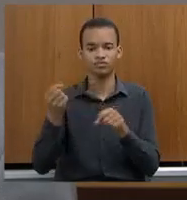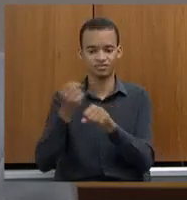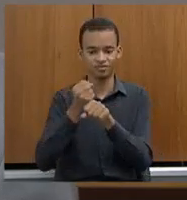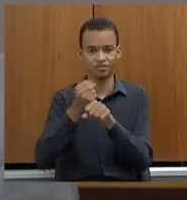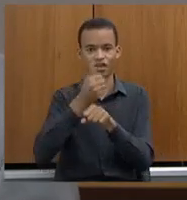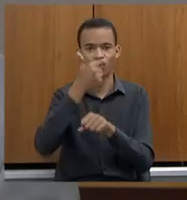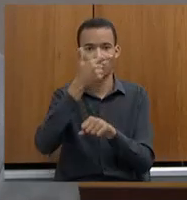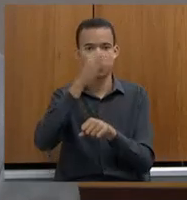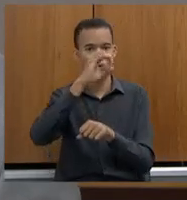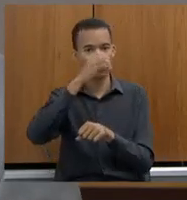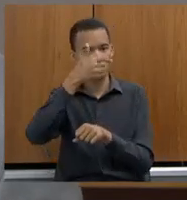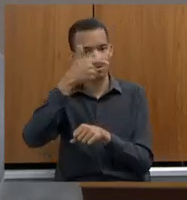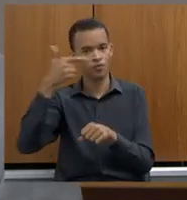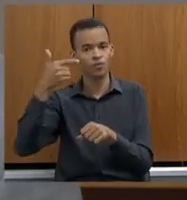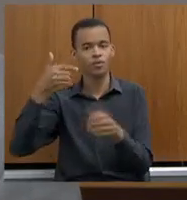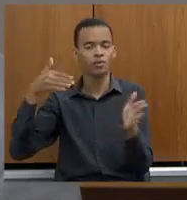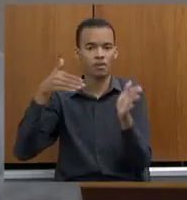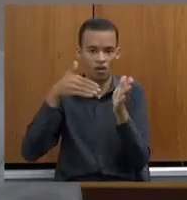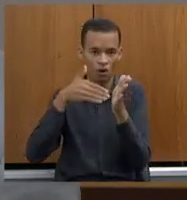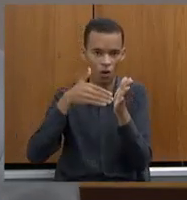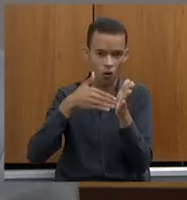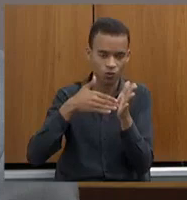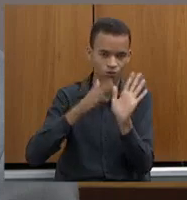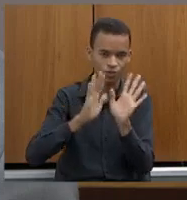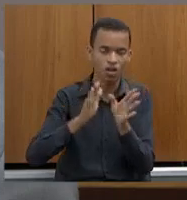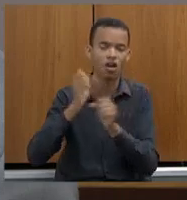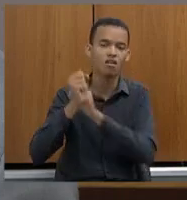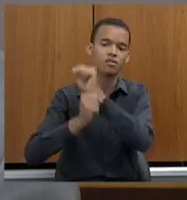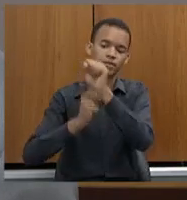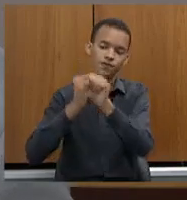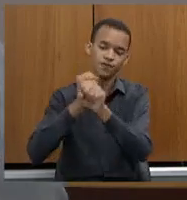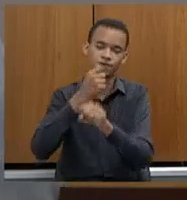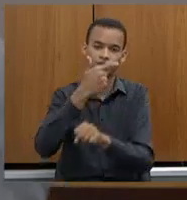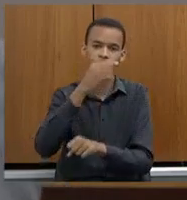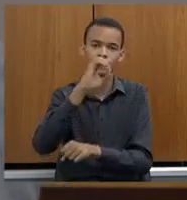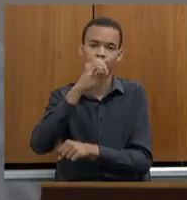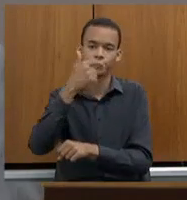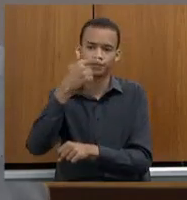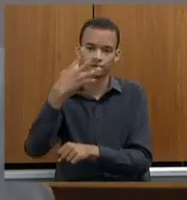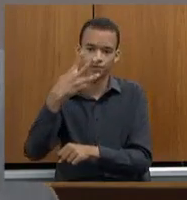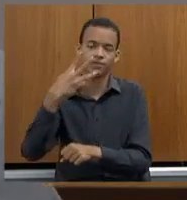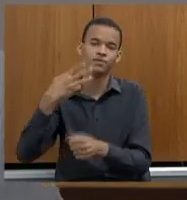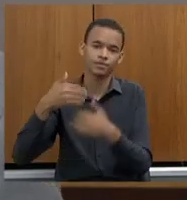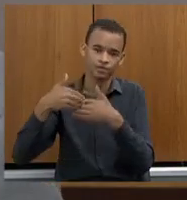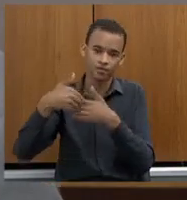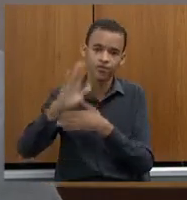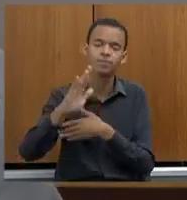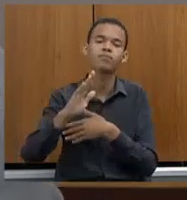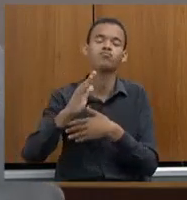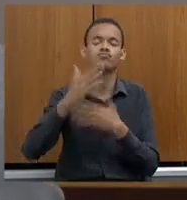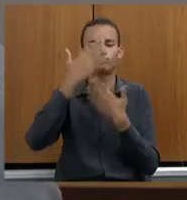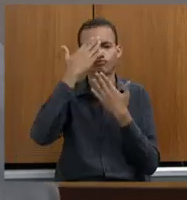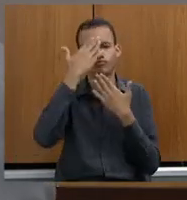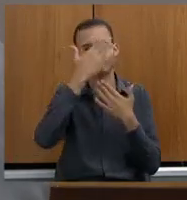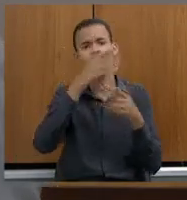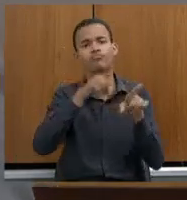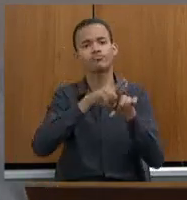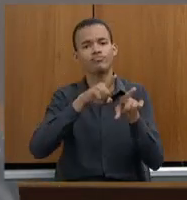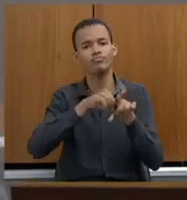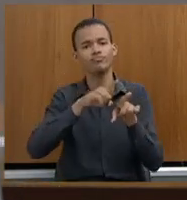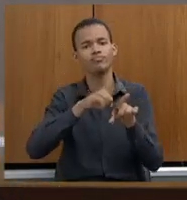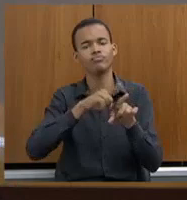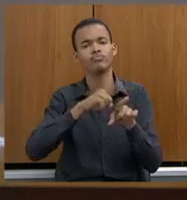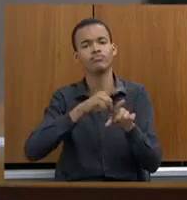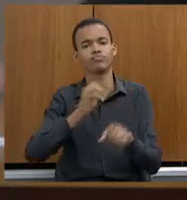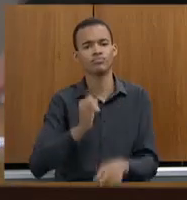ano que se iniciará muito em breve. Momento de agradecer ao nosso coronel Estevam, publicamente, ao nosso